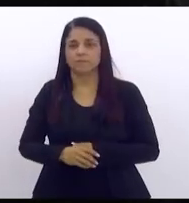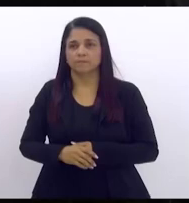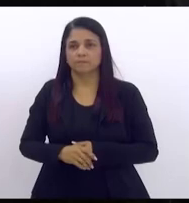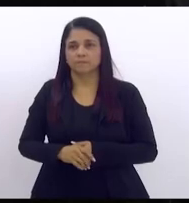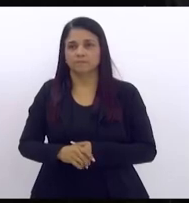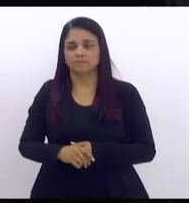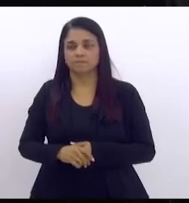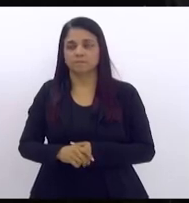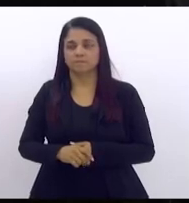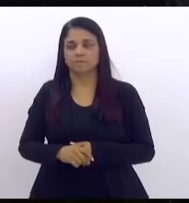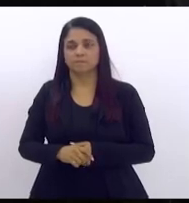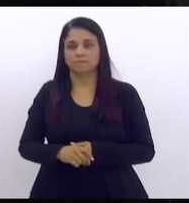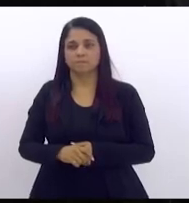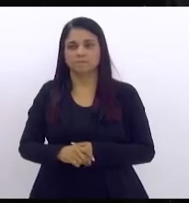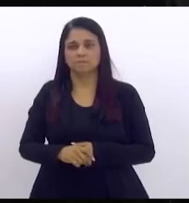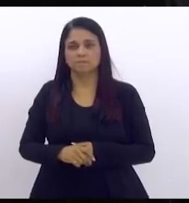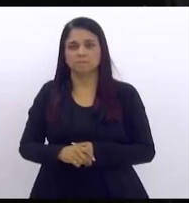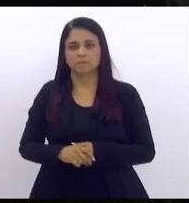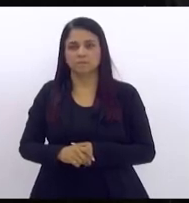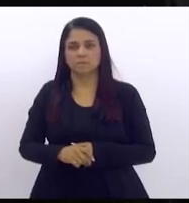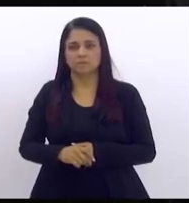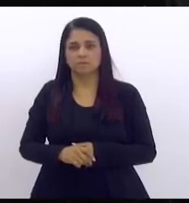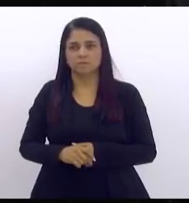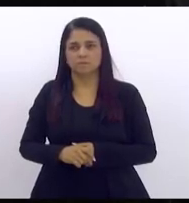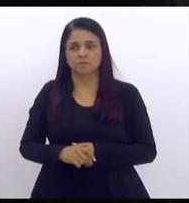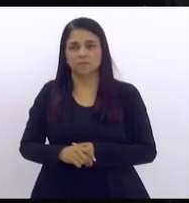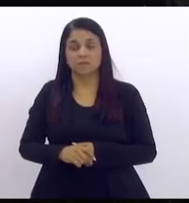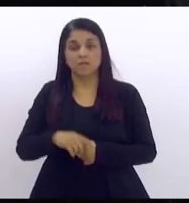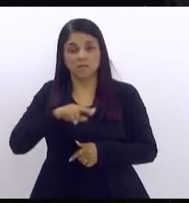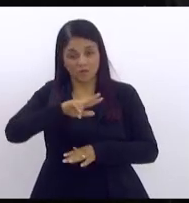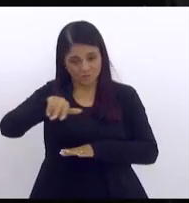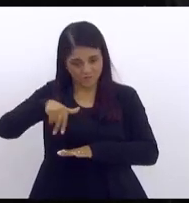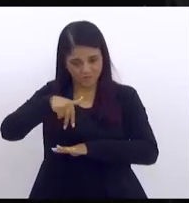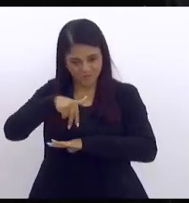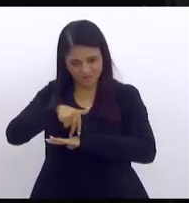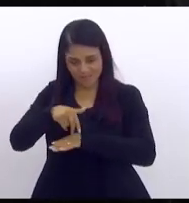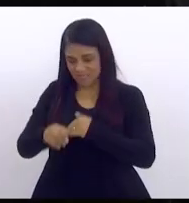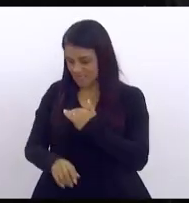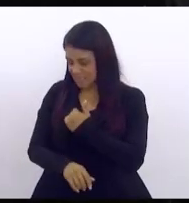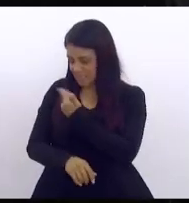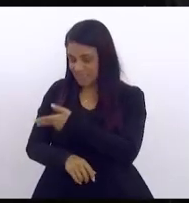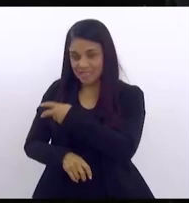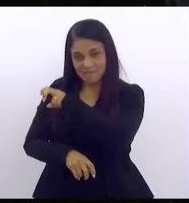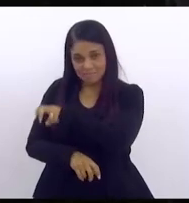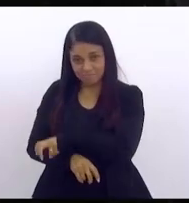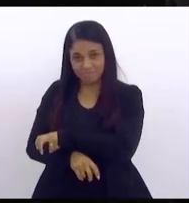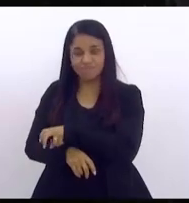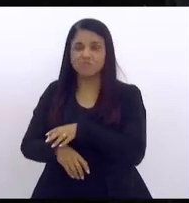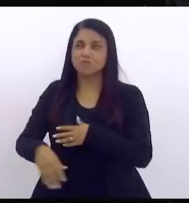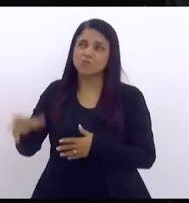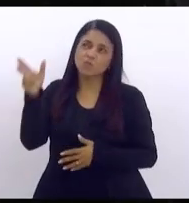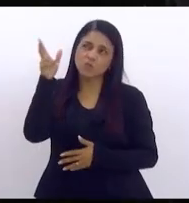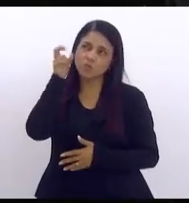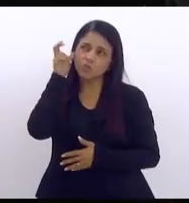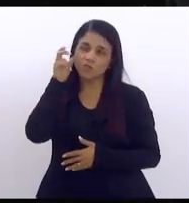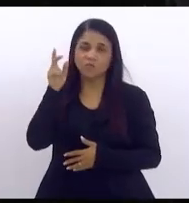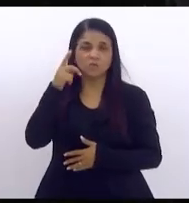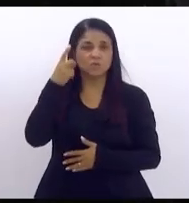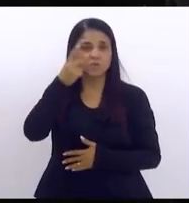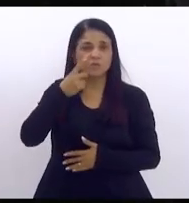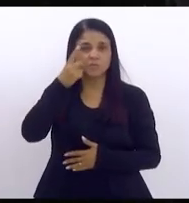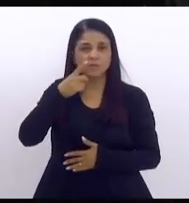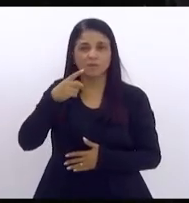vim aqui não era nem para falar para esse tema mas sentei do seu lado e ouvindo a fala do deputado